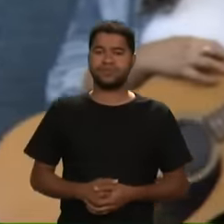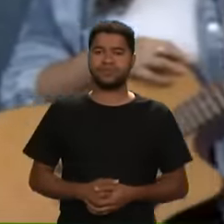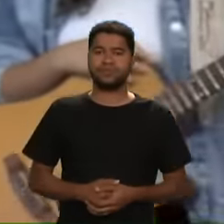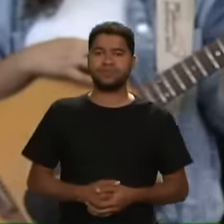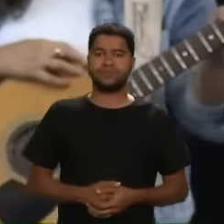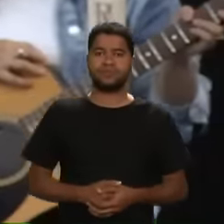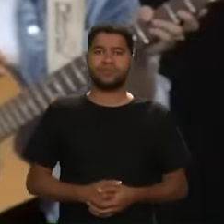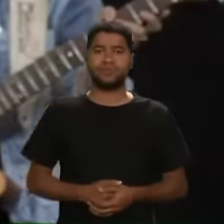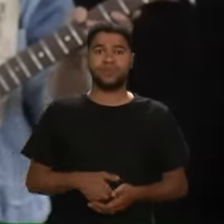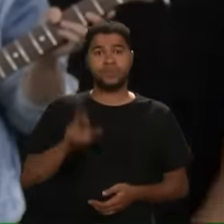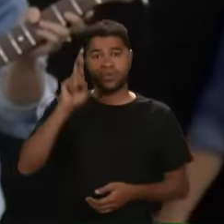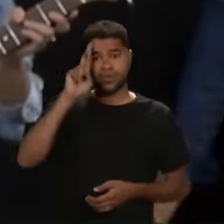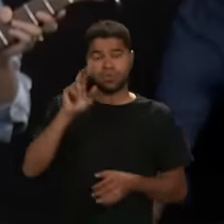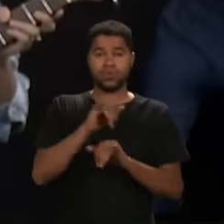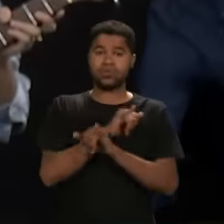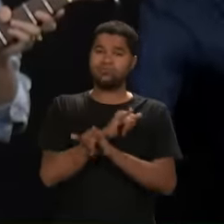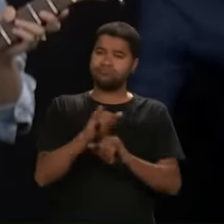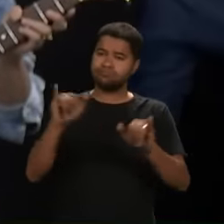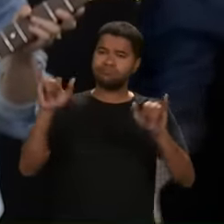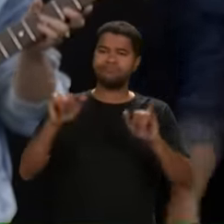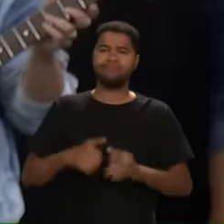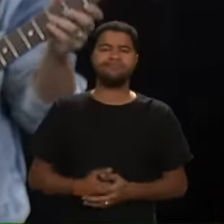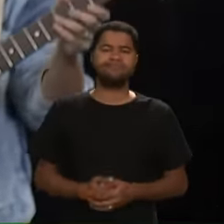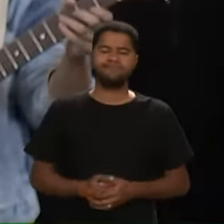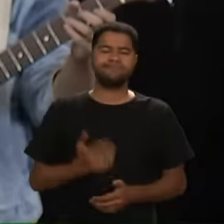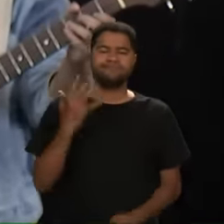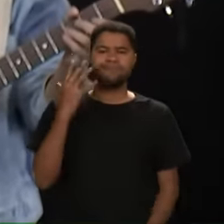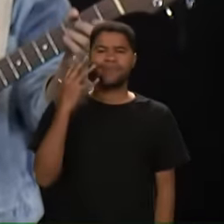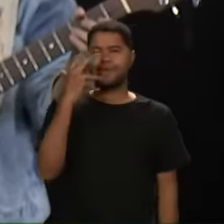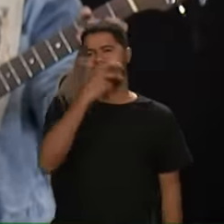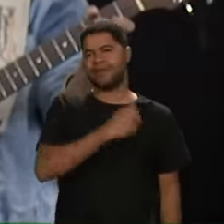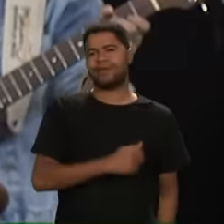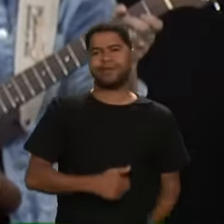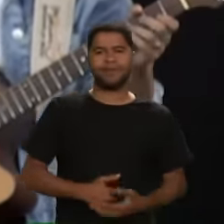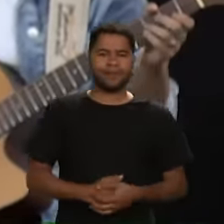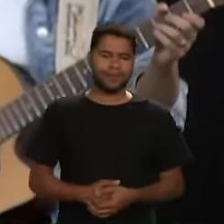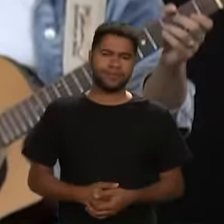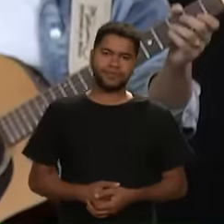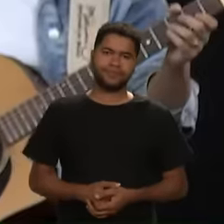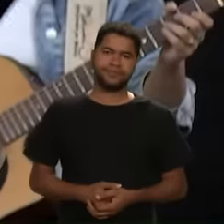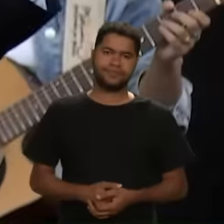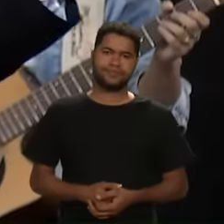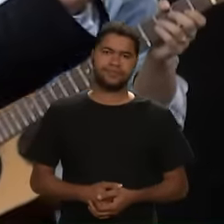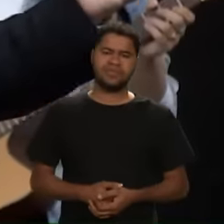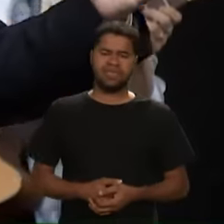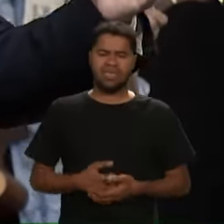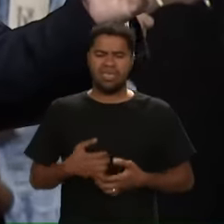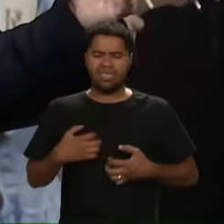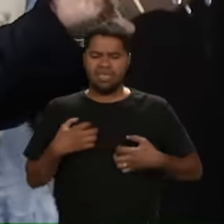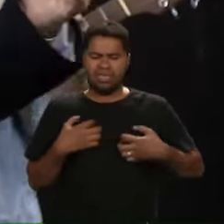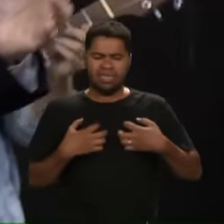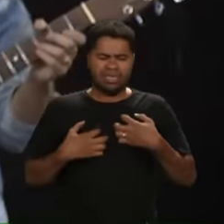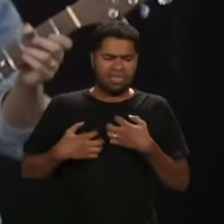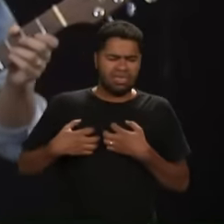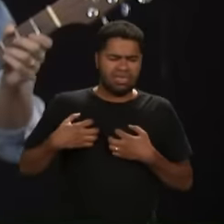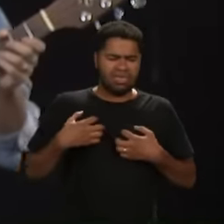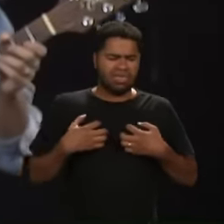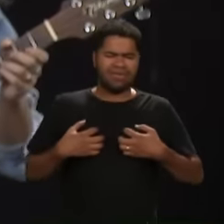O Senhor Diz de uma forma Tão linda Não se turbe O vosso